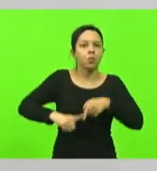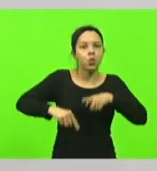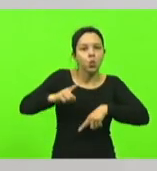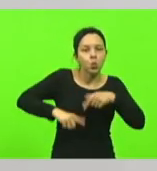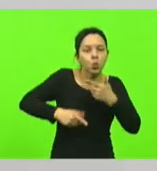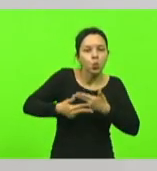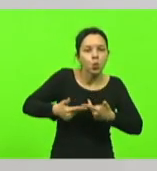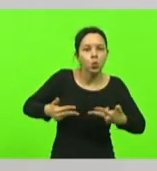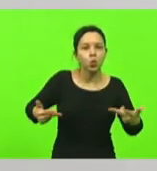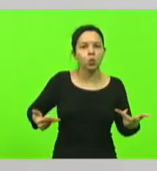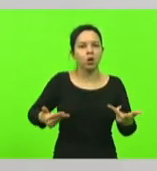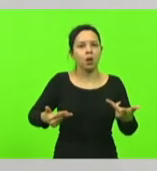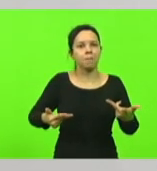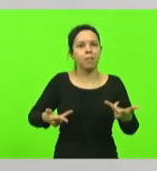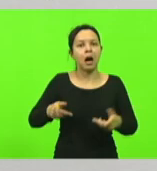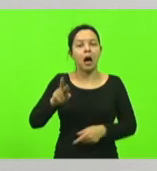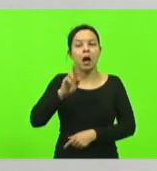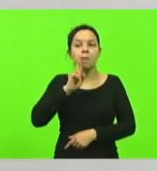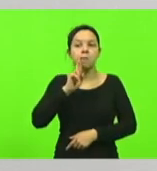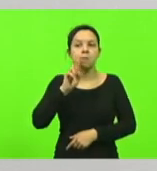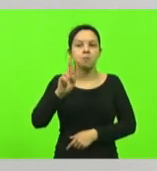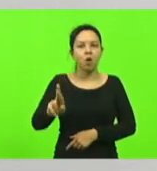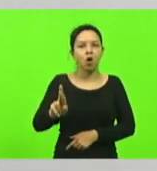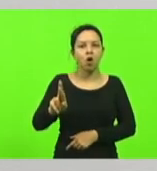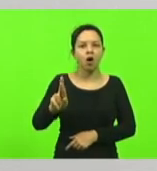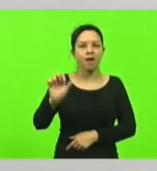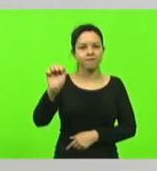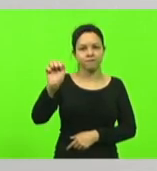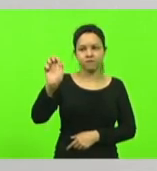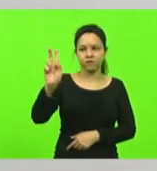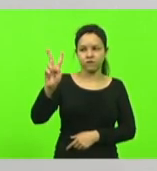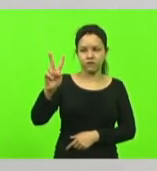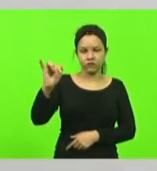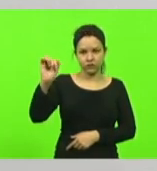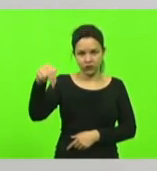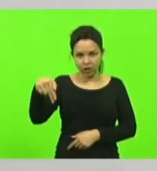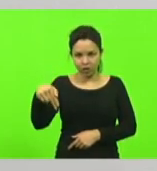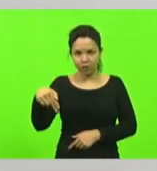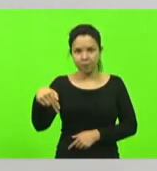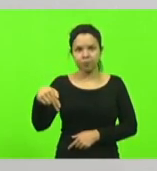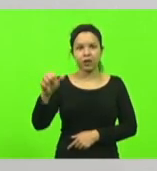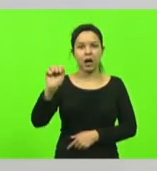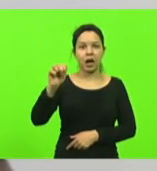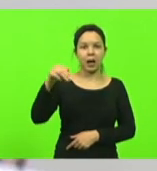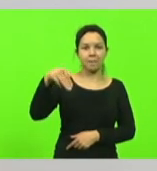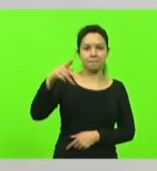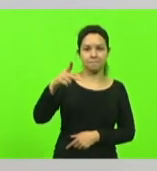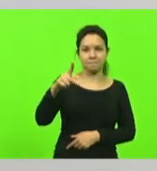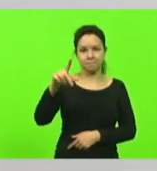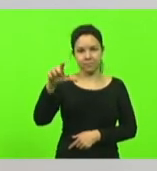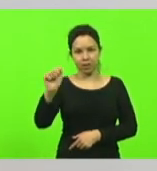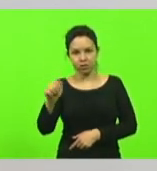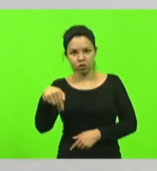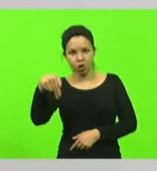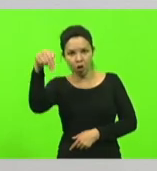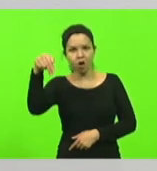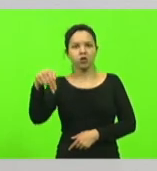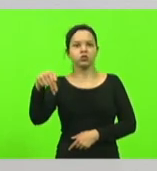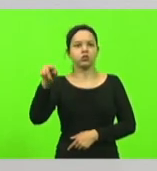resposta que foi dada para a ANVI, a resposta que foi dada para a Ampla Norte, por parte desse governo,